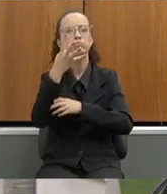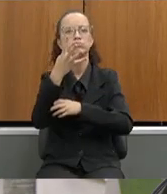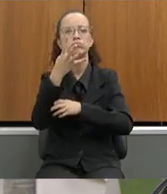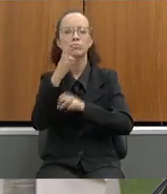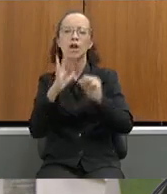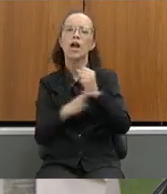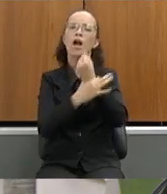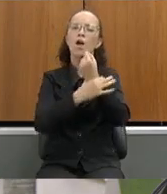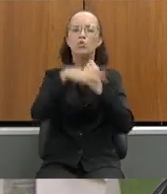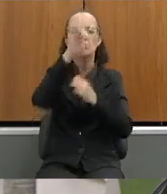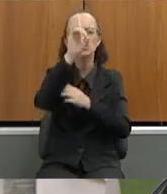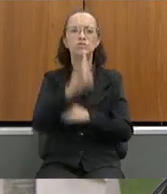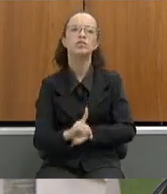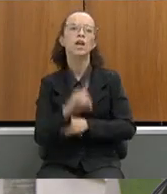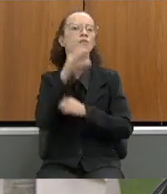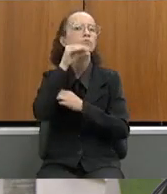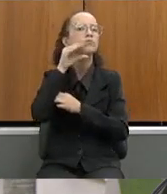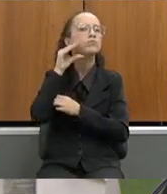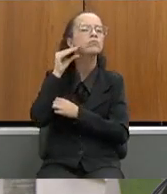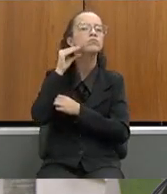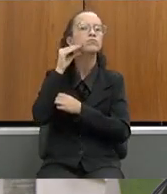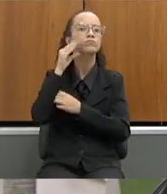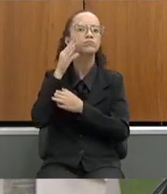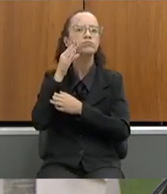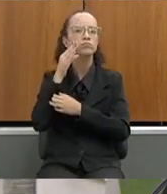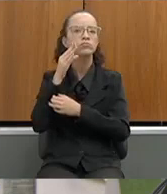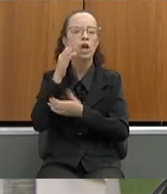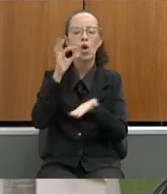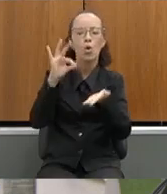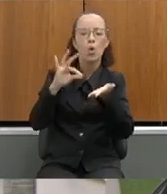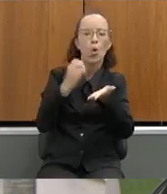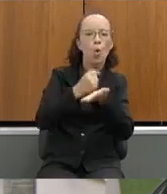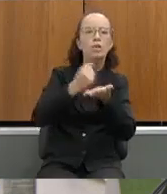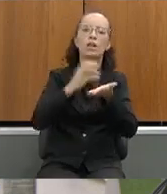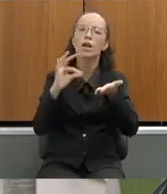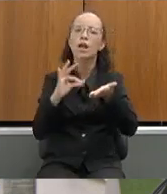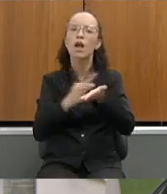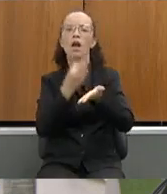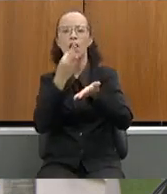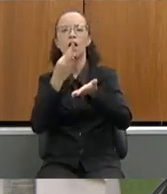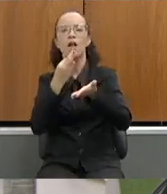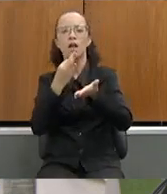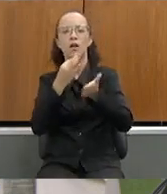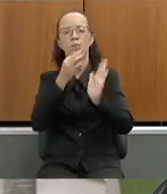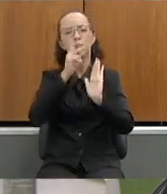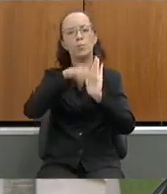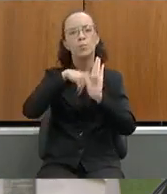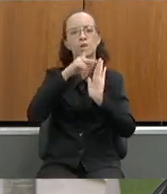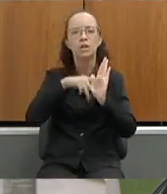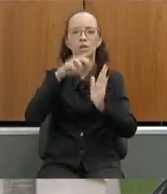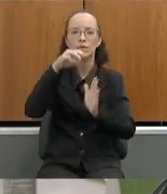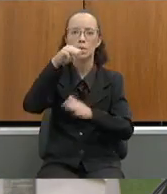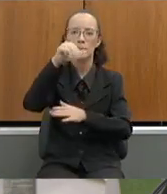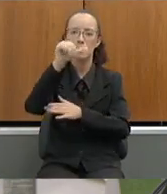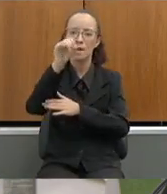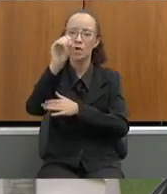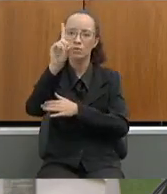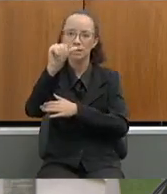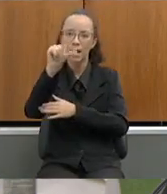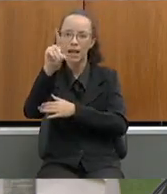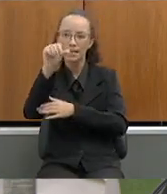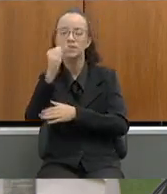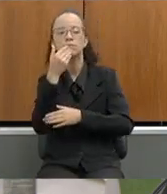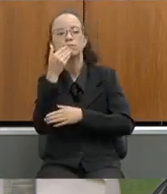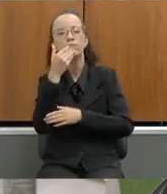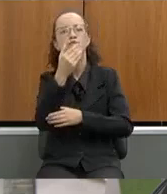resguardados os direitos dos servidores efetivos convocados ou contratados impactados pelo projeto mãos dadas requerimento